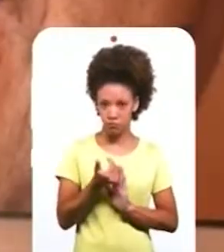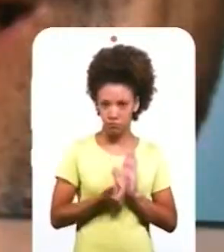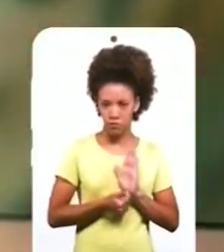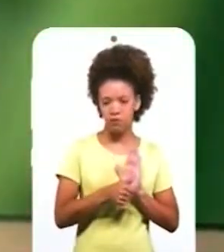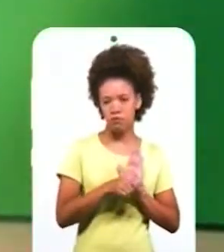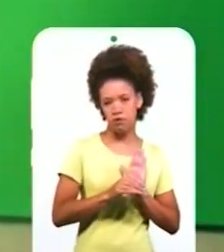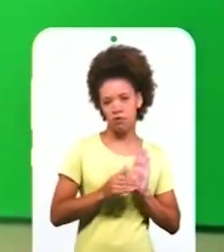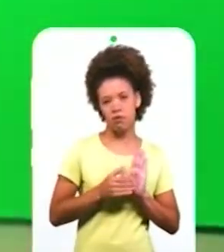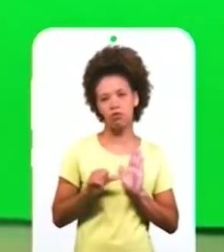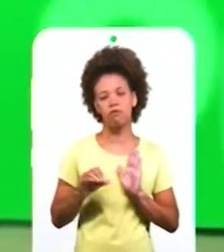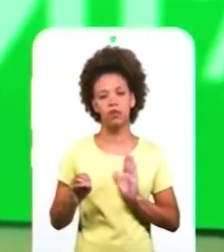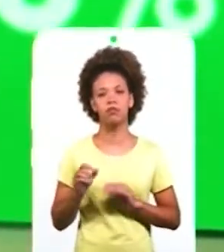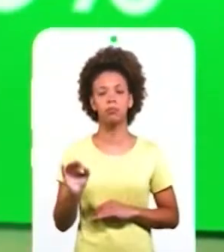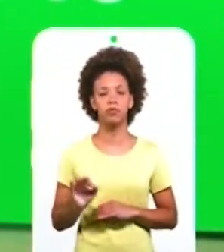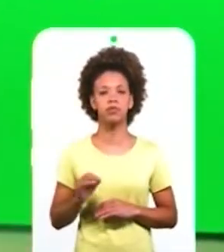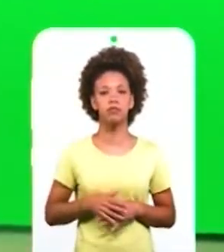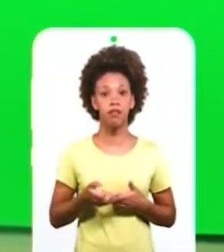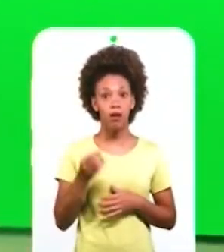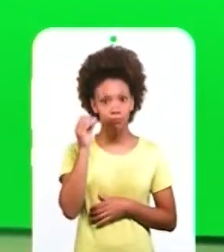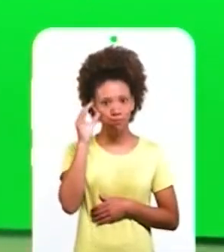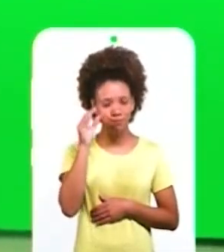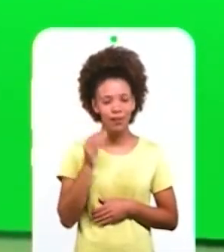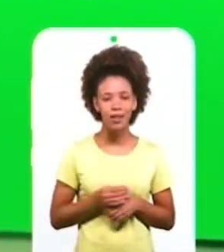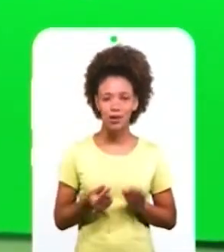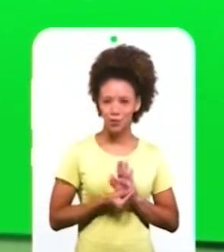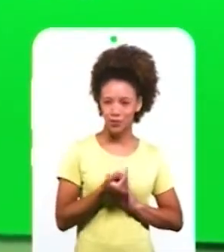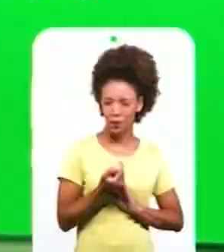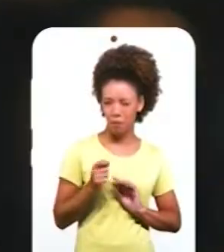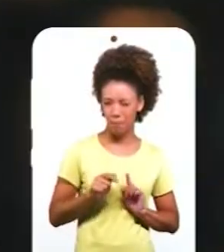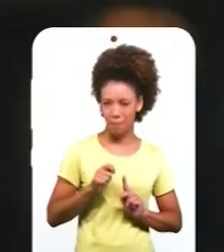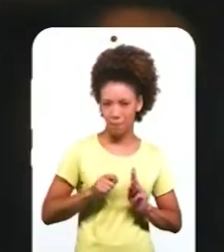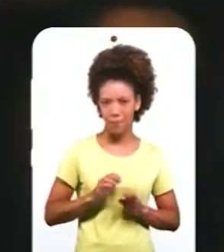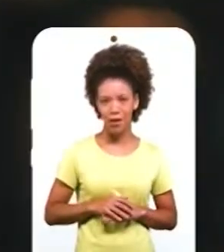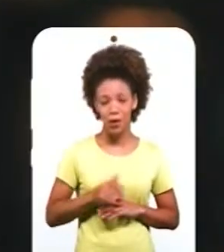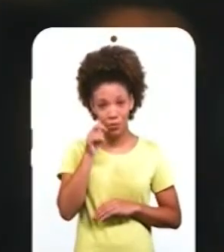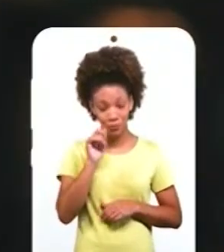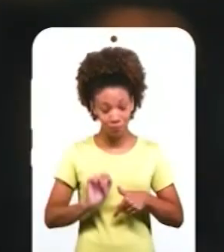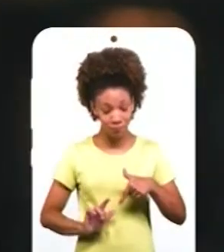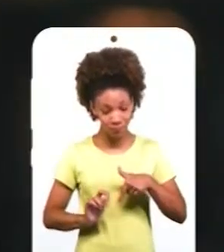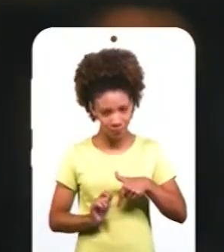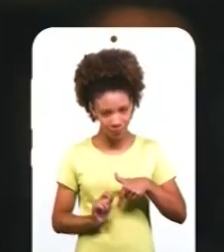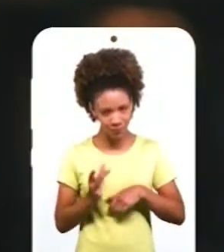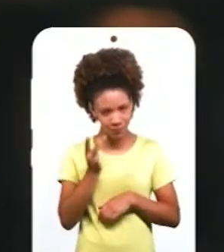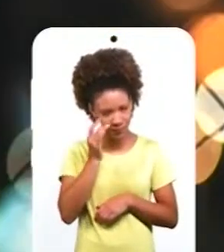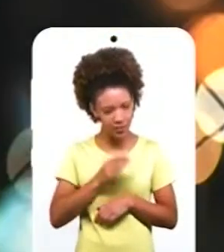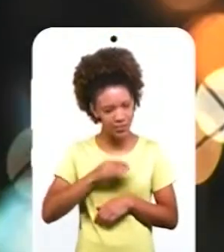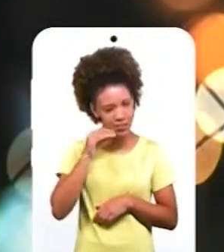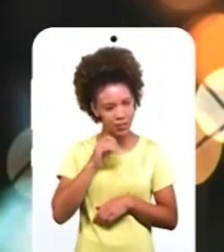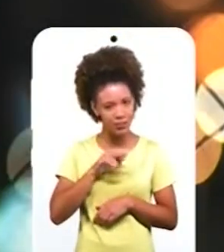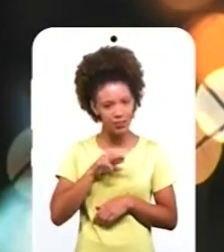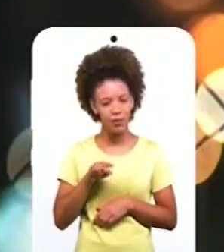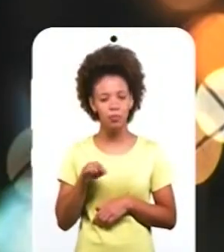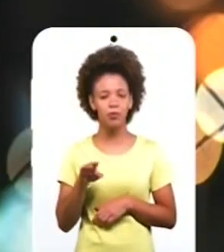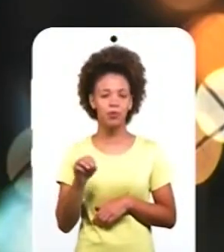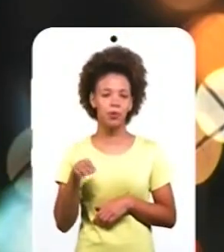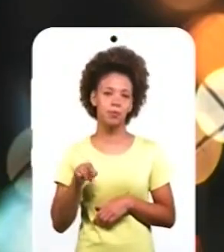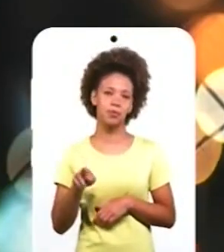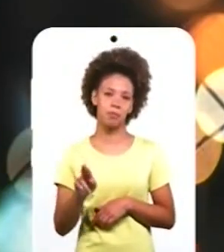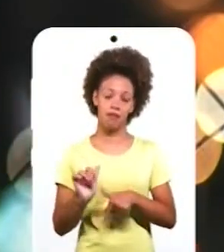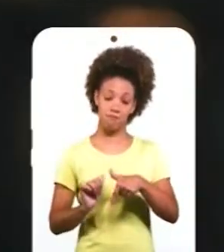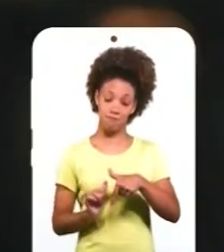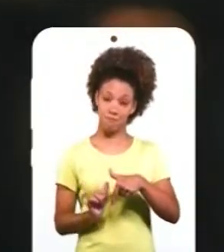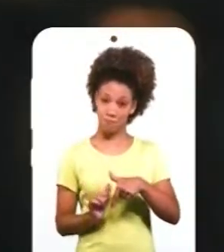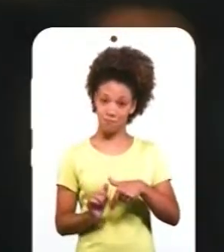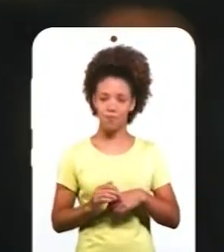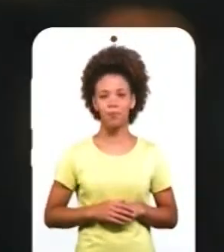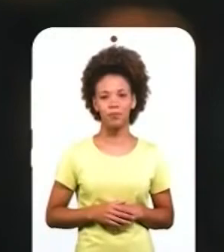as suas dívidas com desconto de 70% a 90%. Quer saber mais sobre a renda mínima de mil reais? Veja o programa completo e ao vivo no